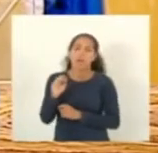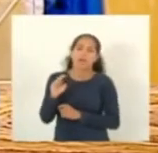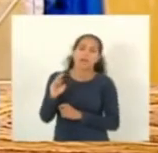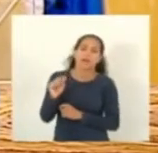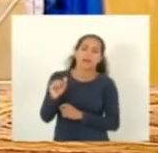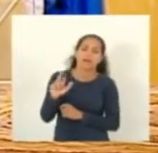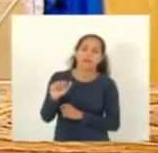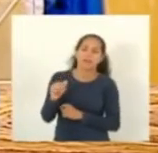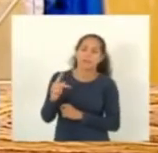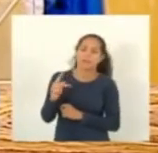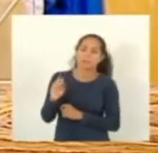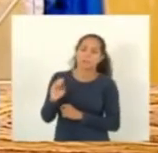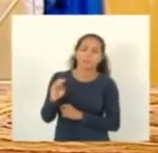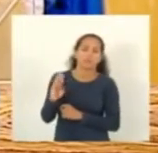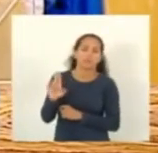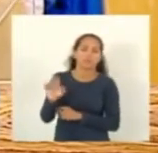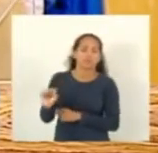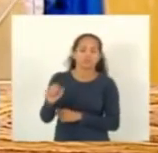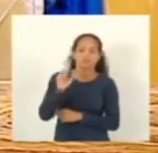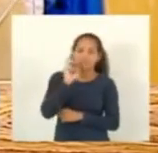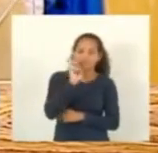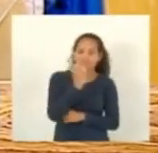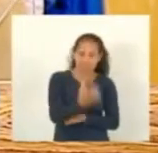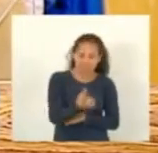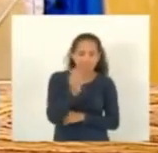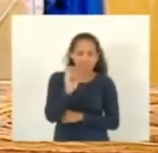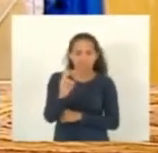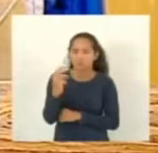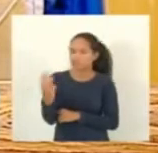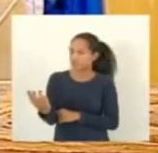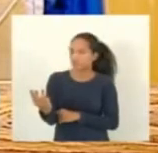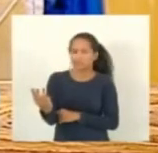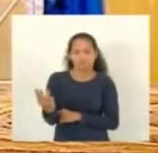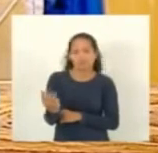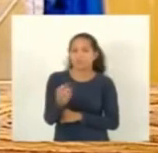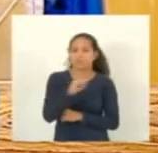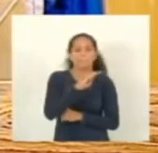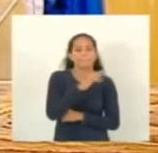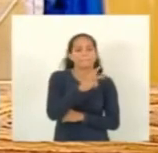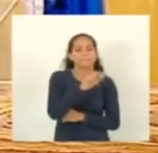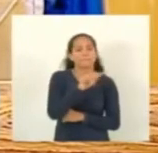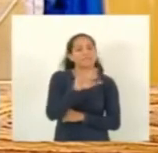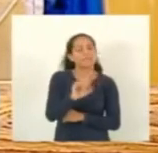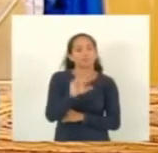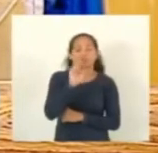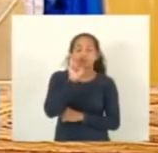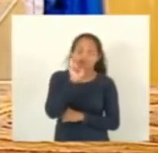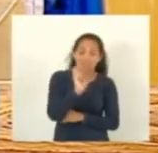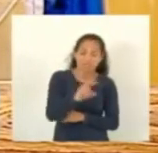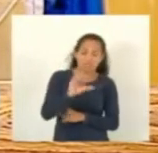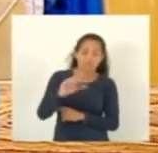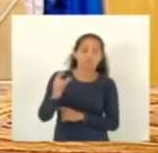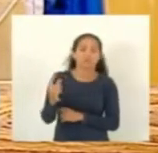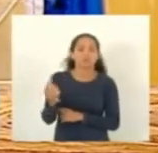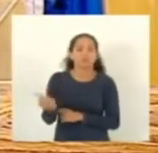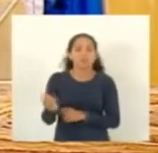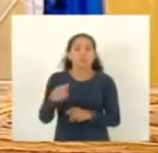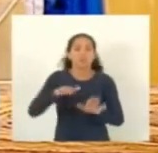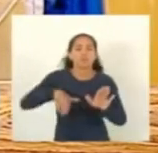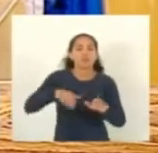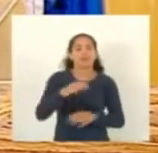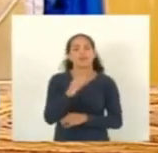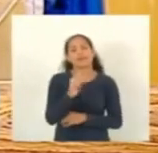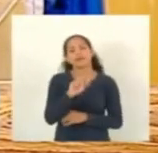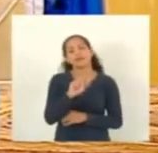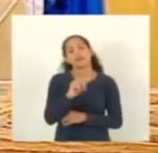Carapebus, 653. Planalto Serrano, 594. Praia de Carapebus,